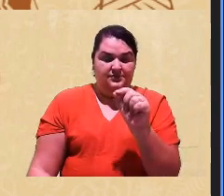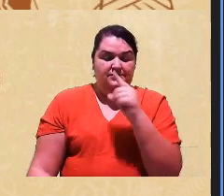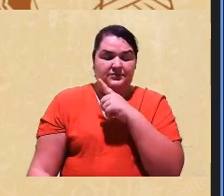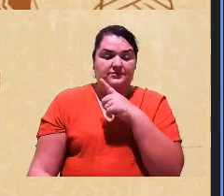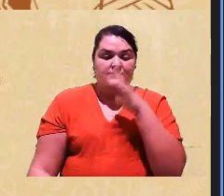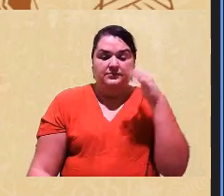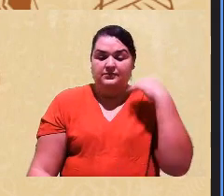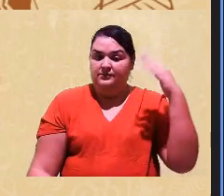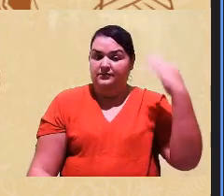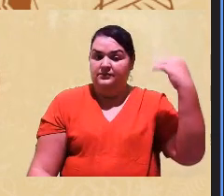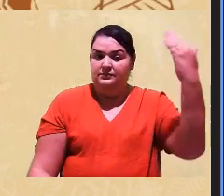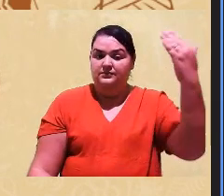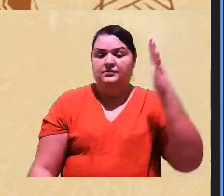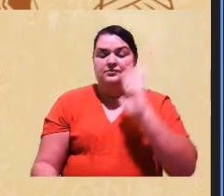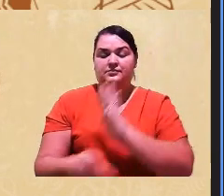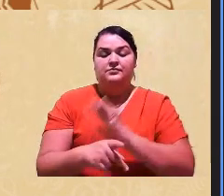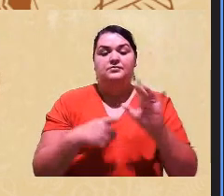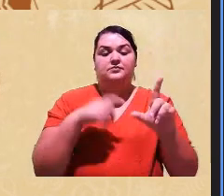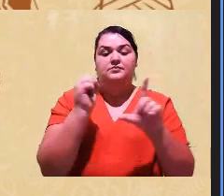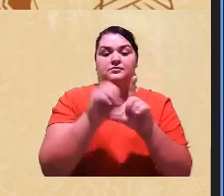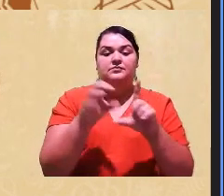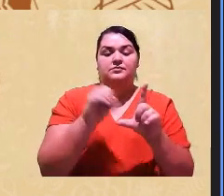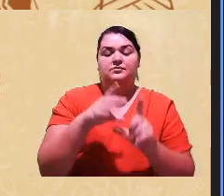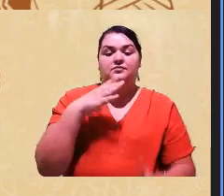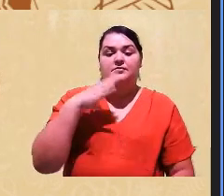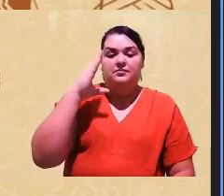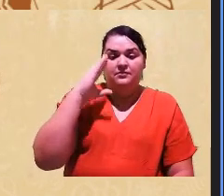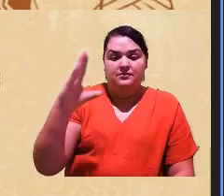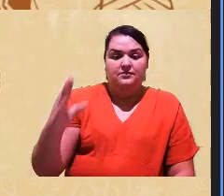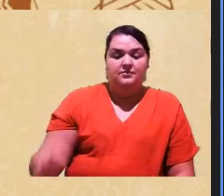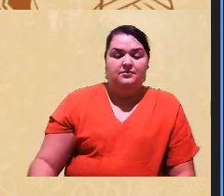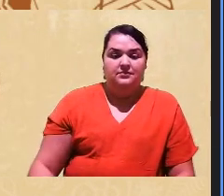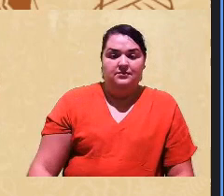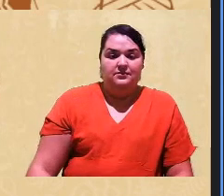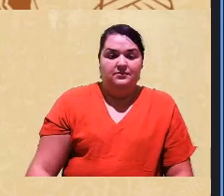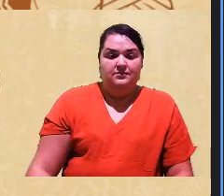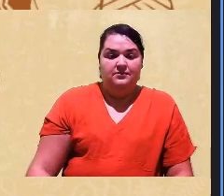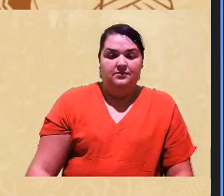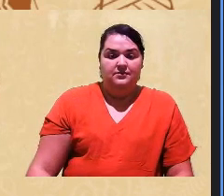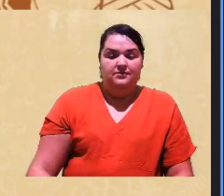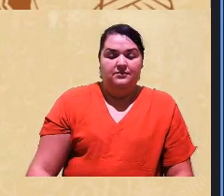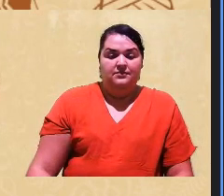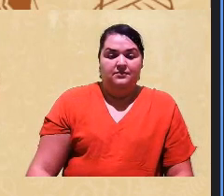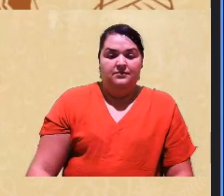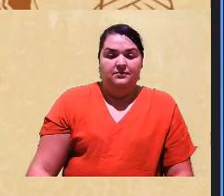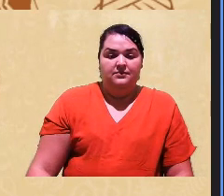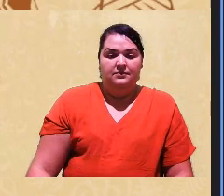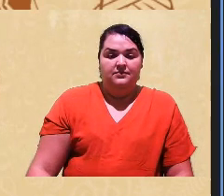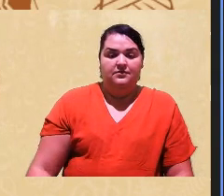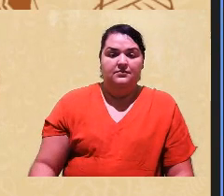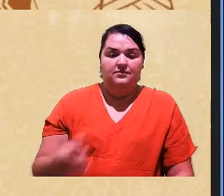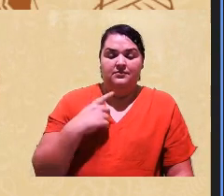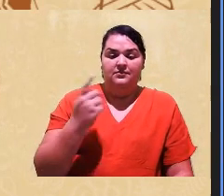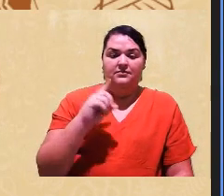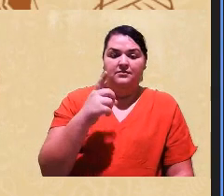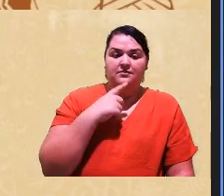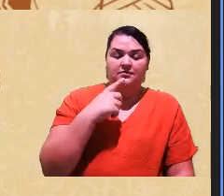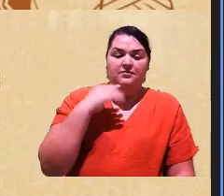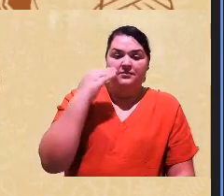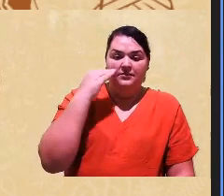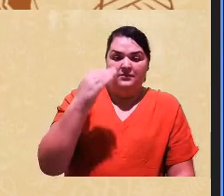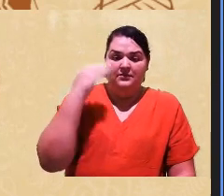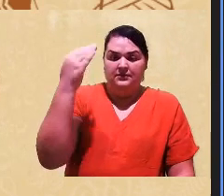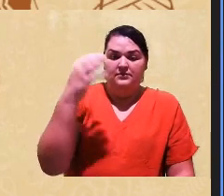acadêmicas e literárias foram fundamentais trazendo o apagamento não só epistêmico desses sujeitos